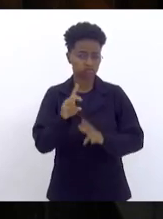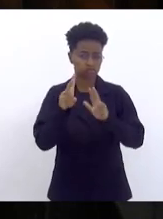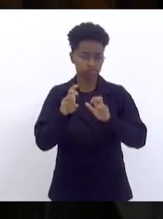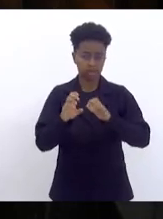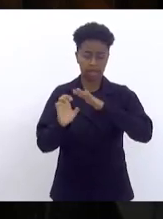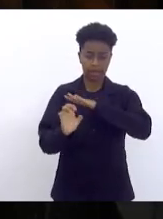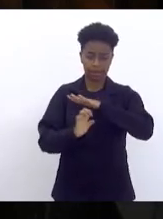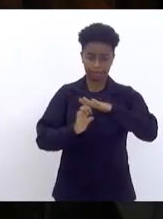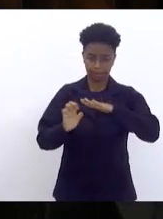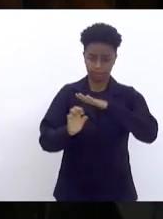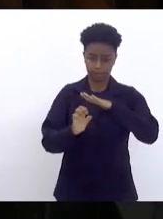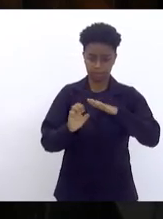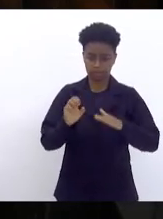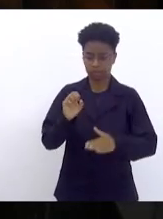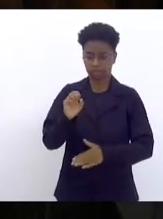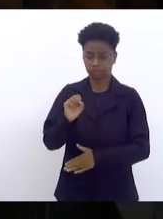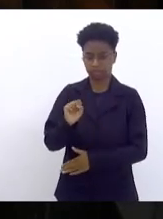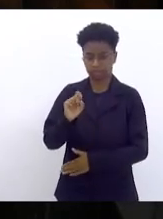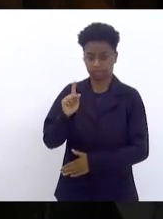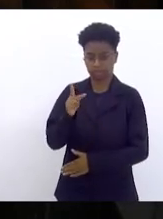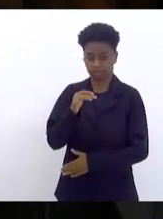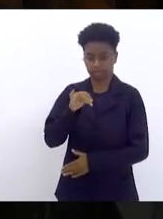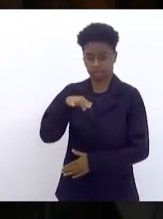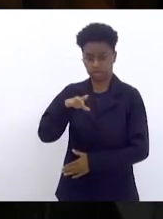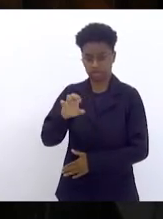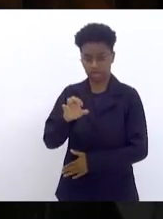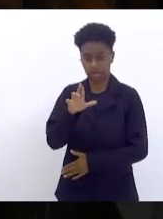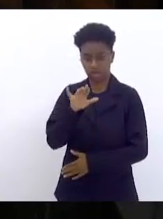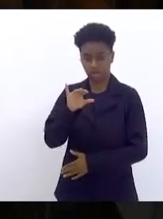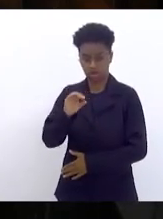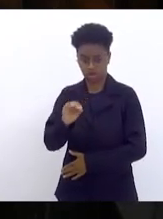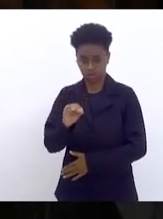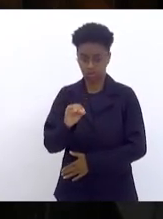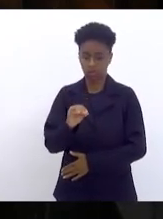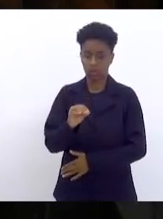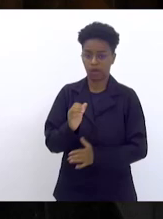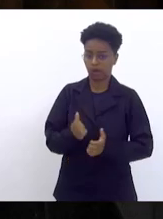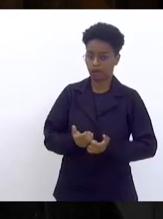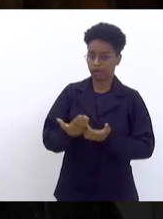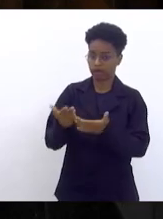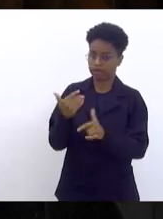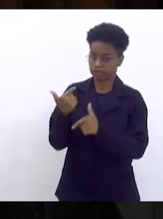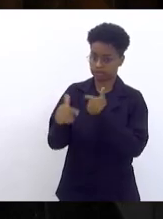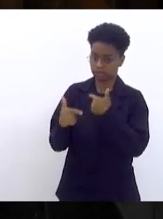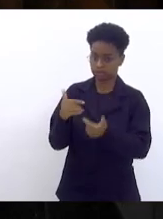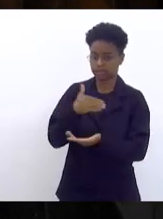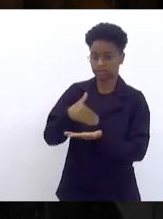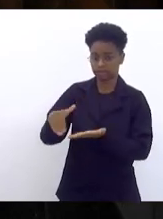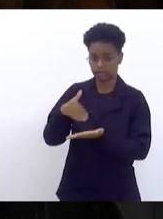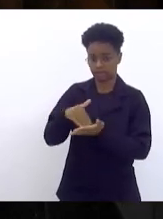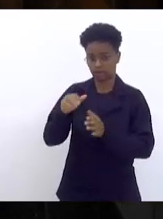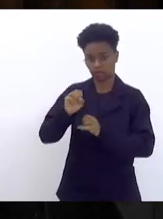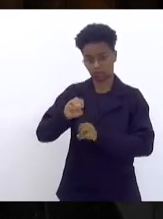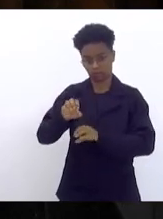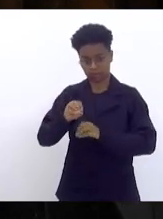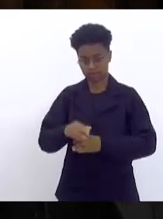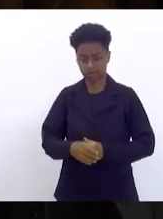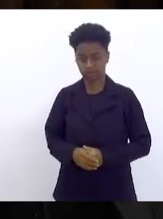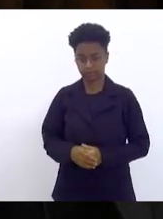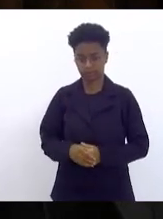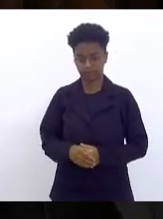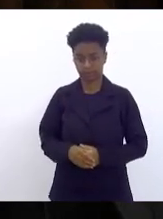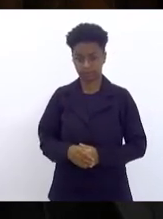Shine Rio que presta serviços para a Secretaria de Estado de Educação. Essa